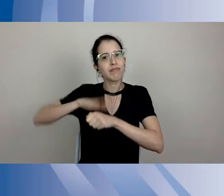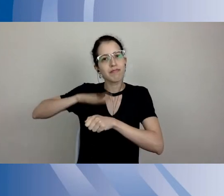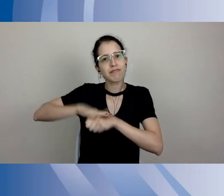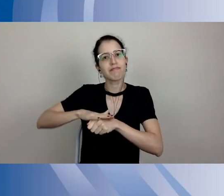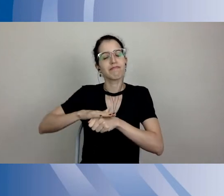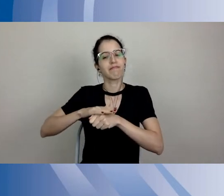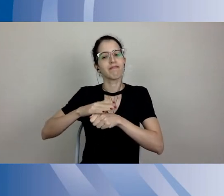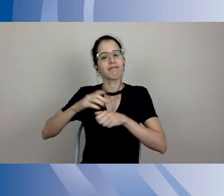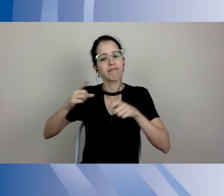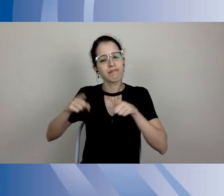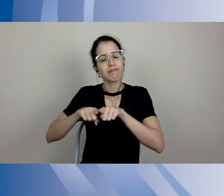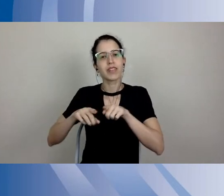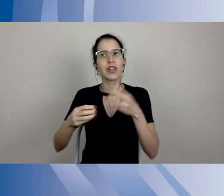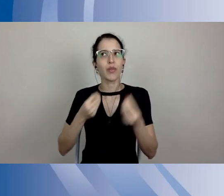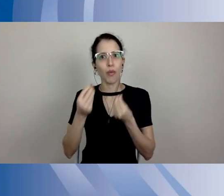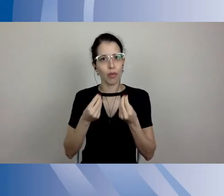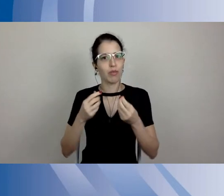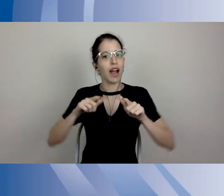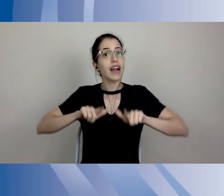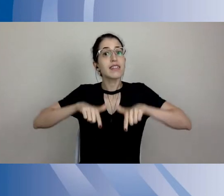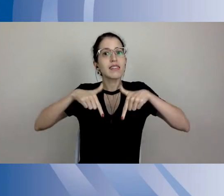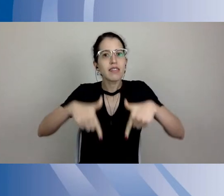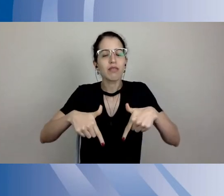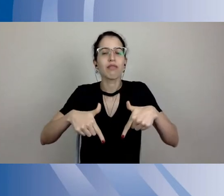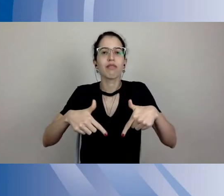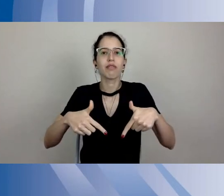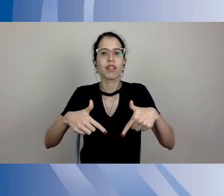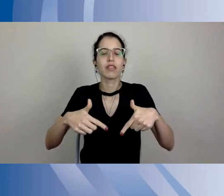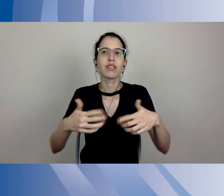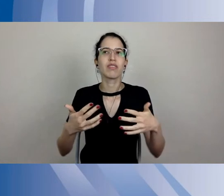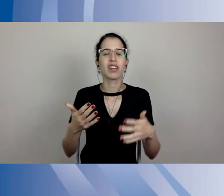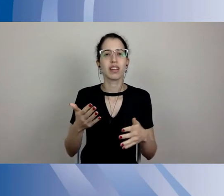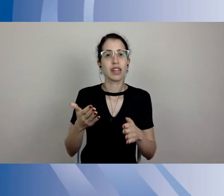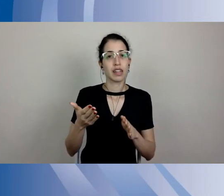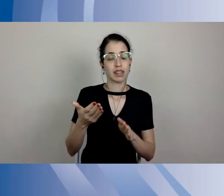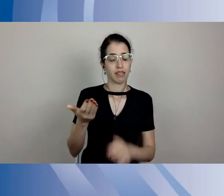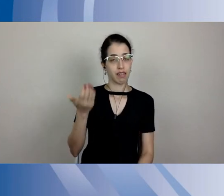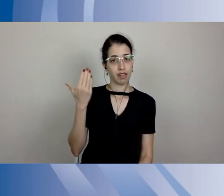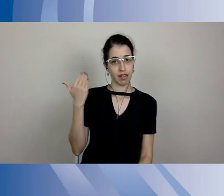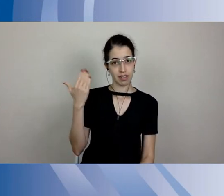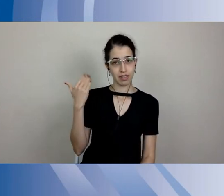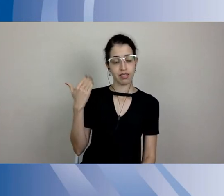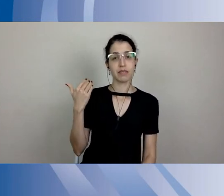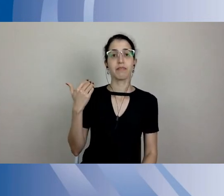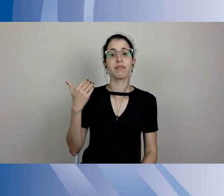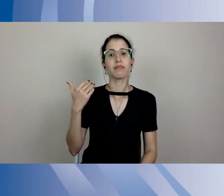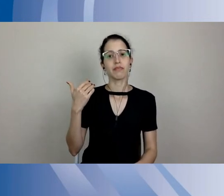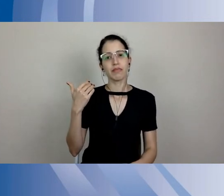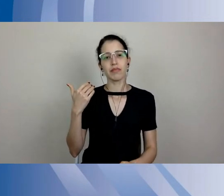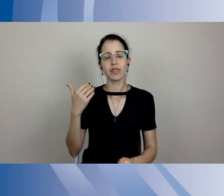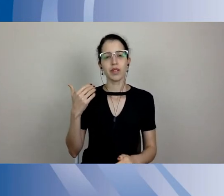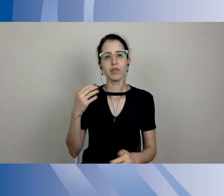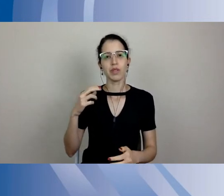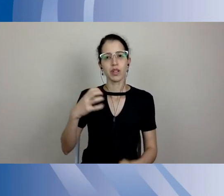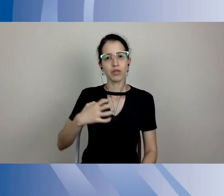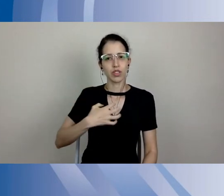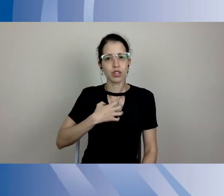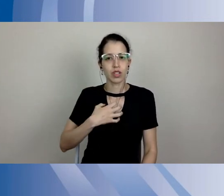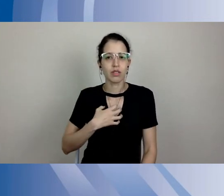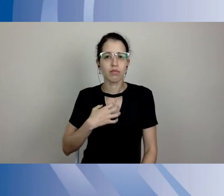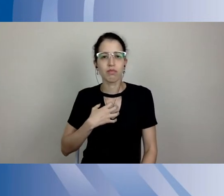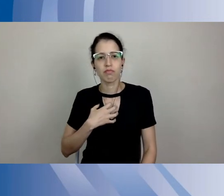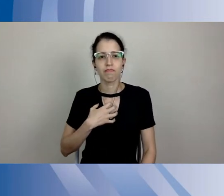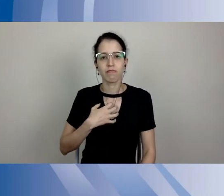Então, sairmos de uma posição reativa da curva e caminharmos para as ações